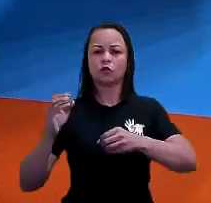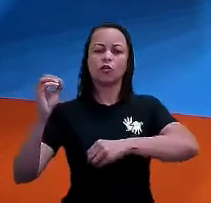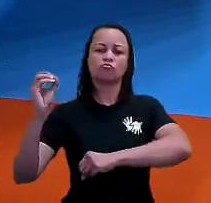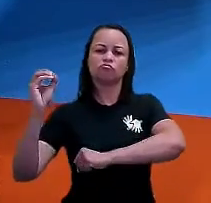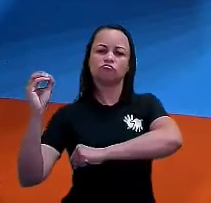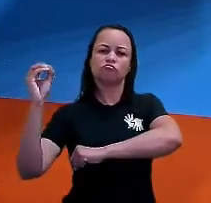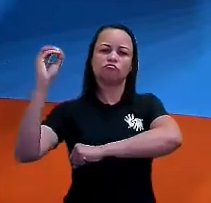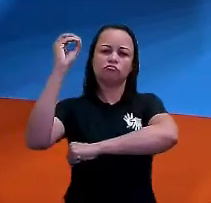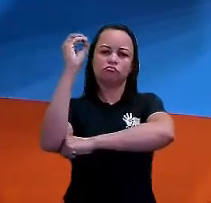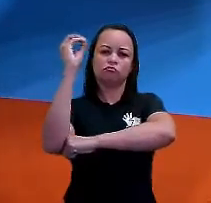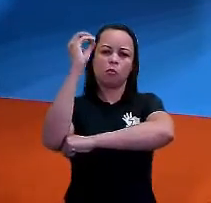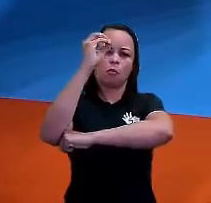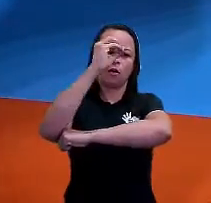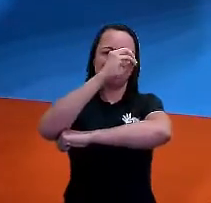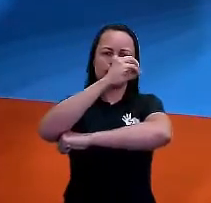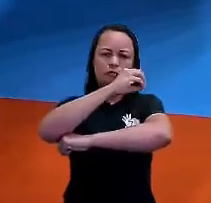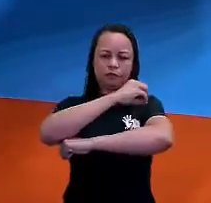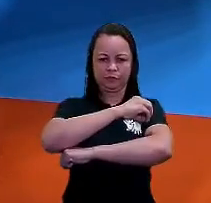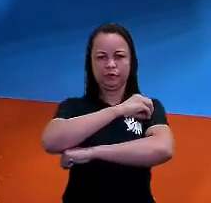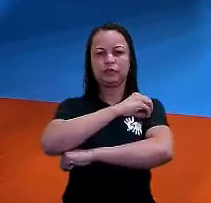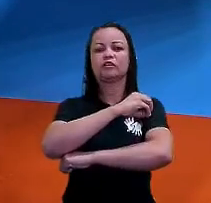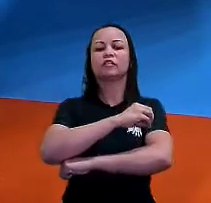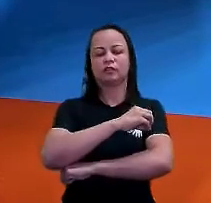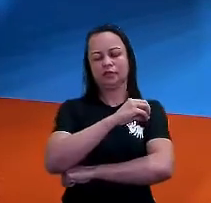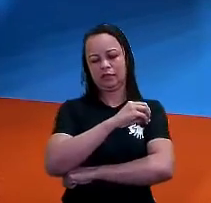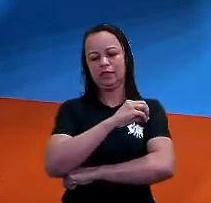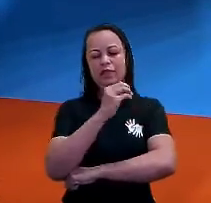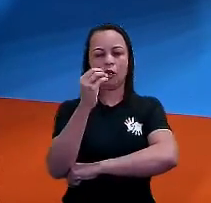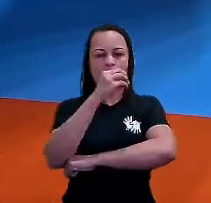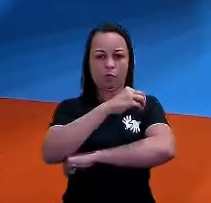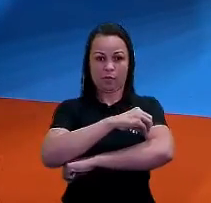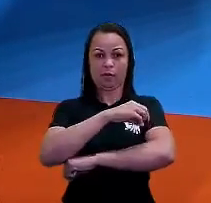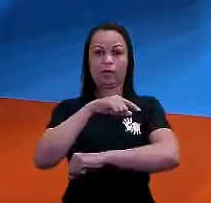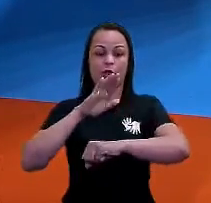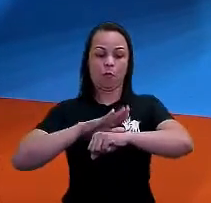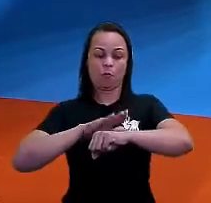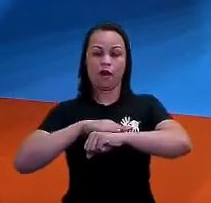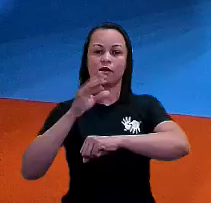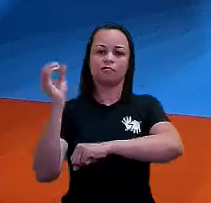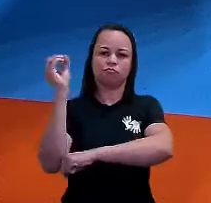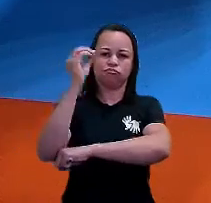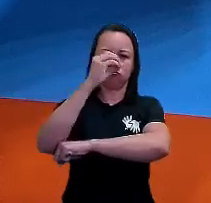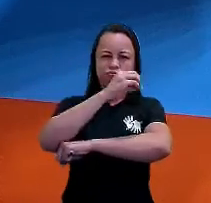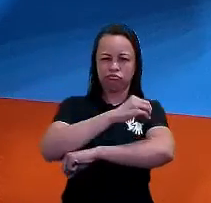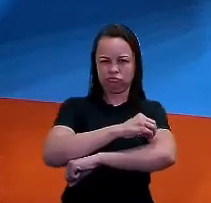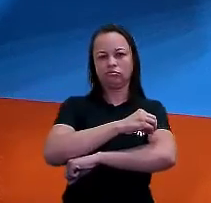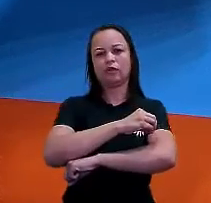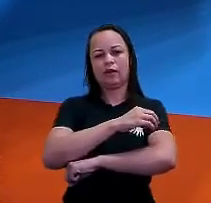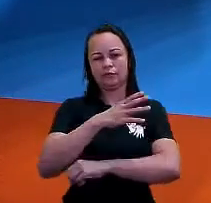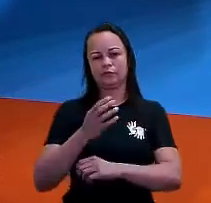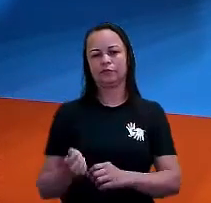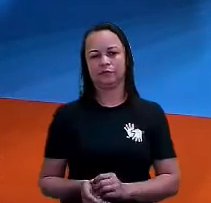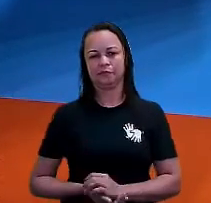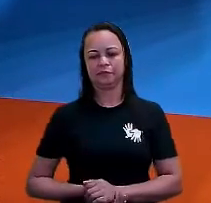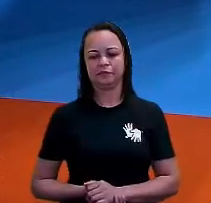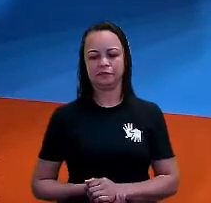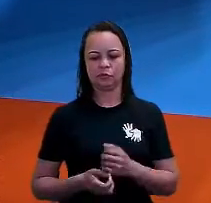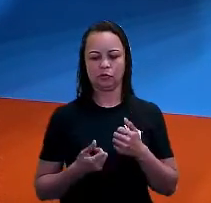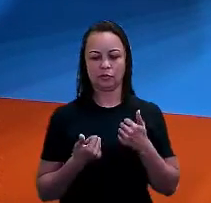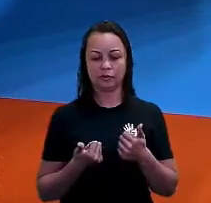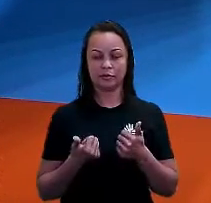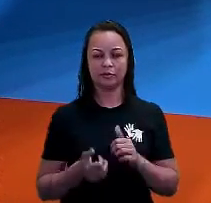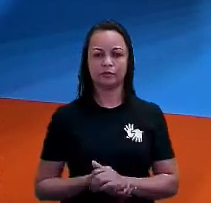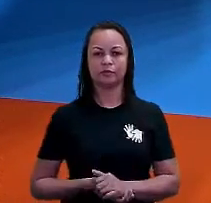onde ele se põe vai ser o oeste. vou apontar meu braço esquerdo, tá certo? Esse vai ser o oeste, tá ok?